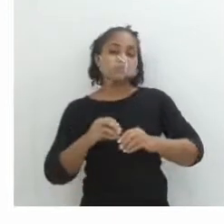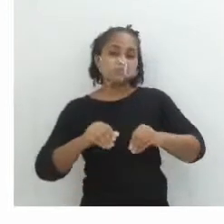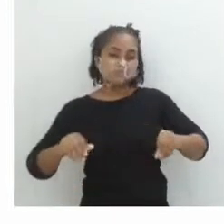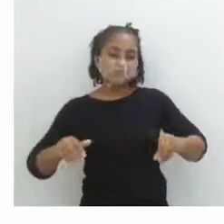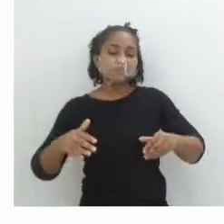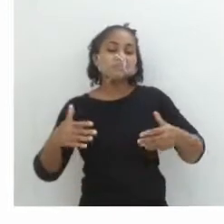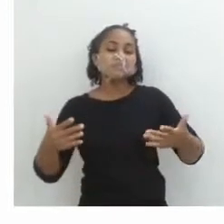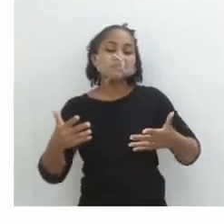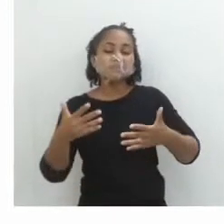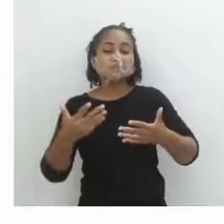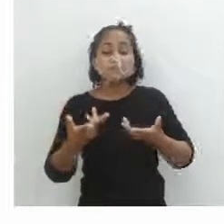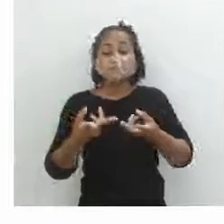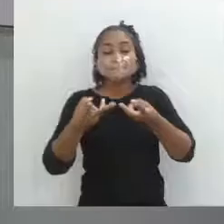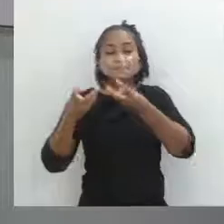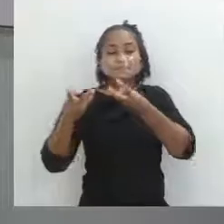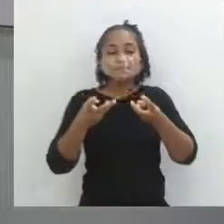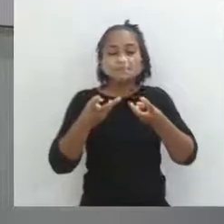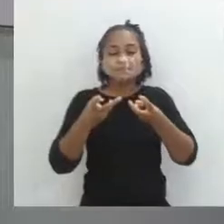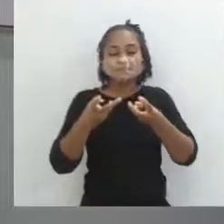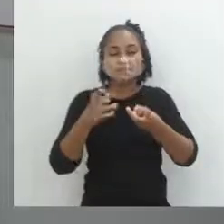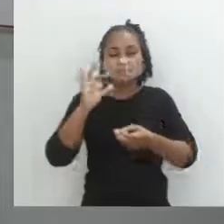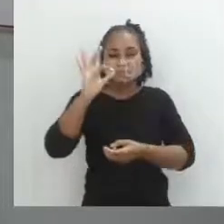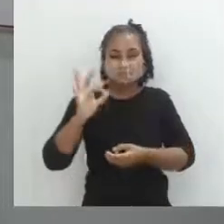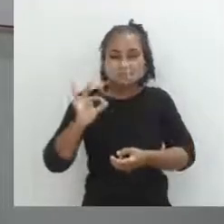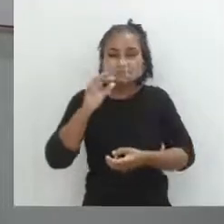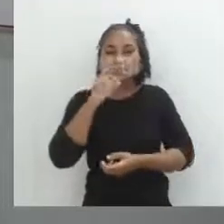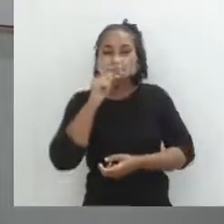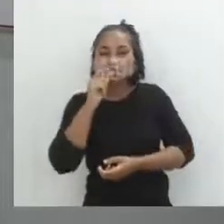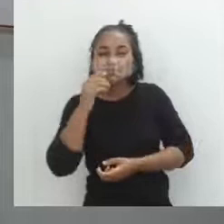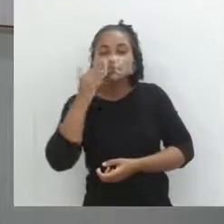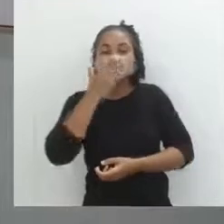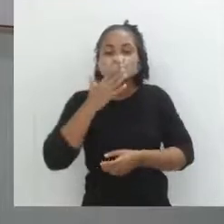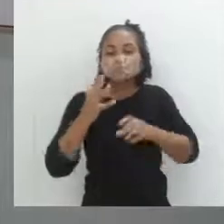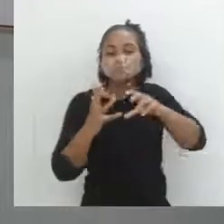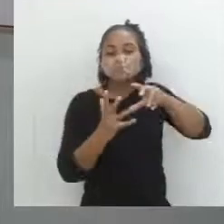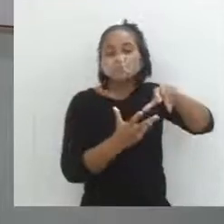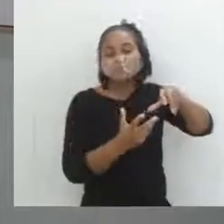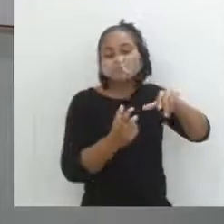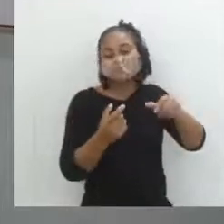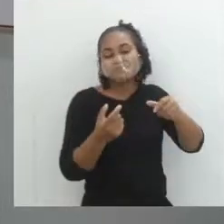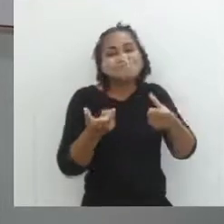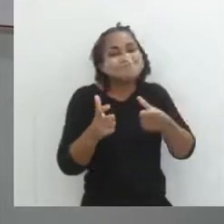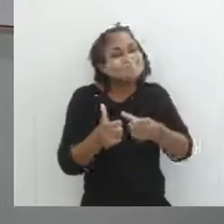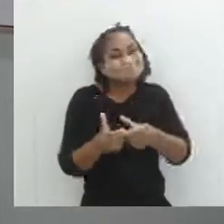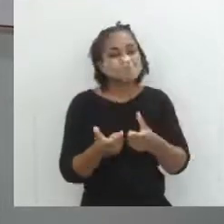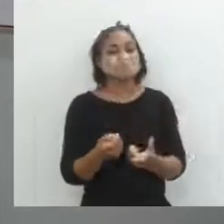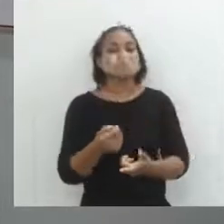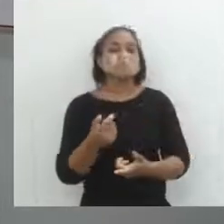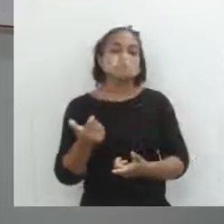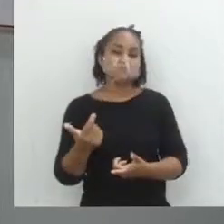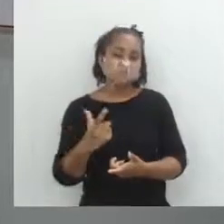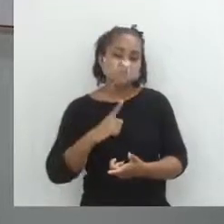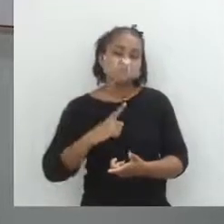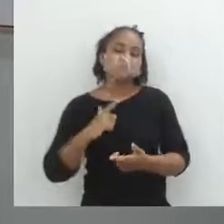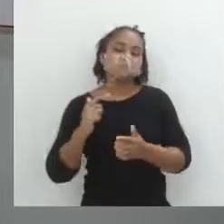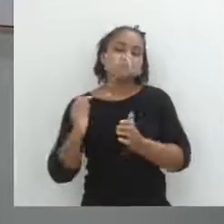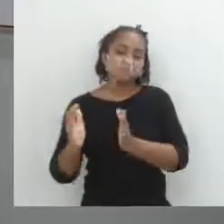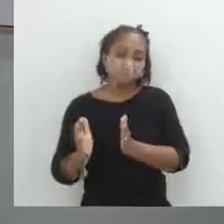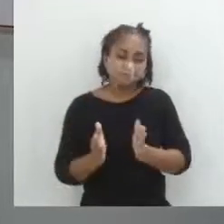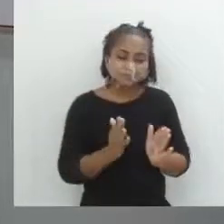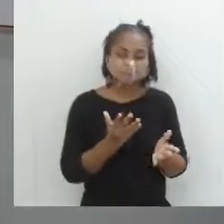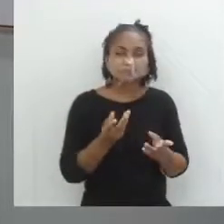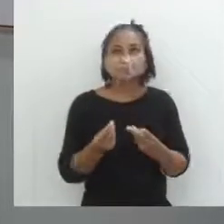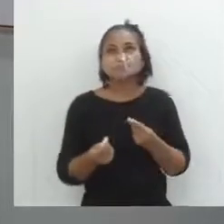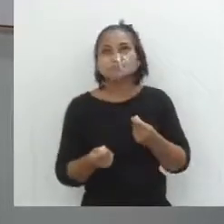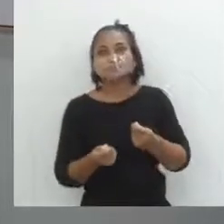vê que a quantidade de água doce no mundo é muito pequena. E aí, gente sabe que com o processo de